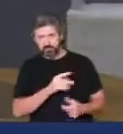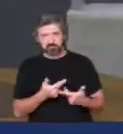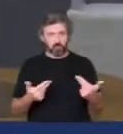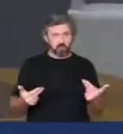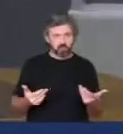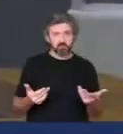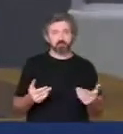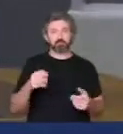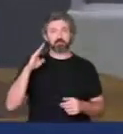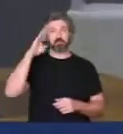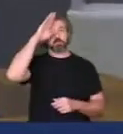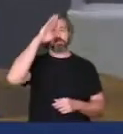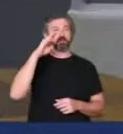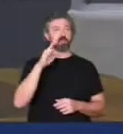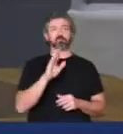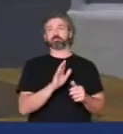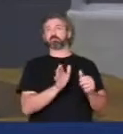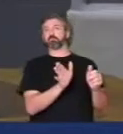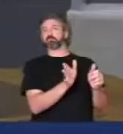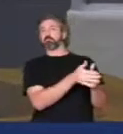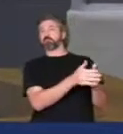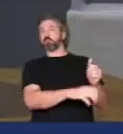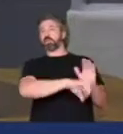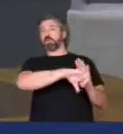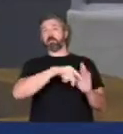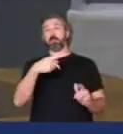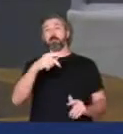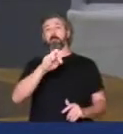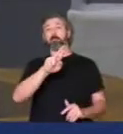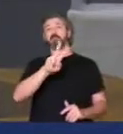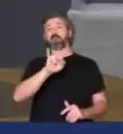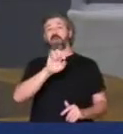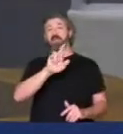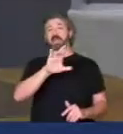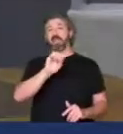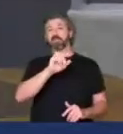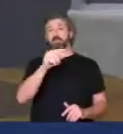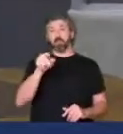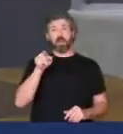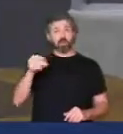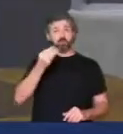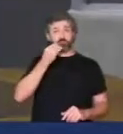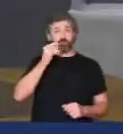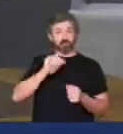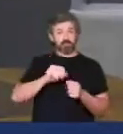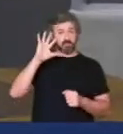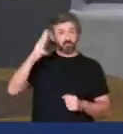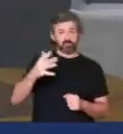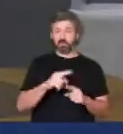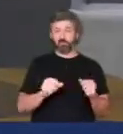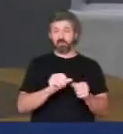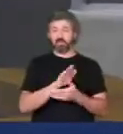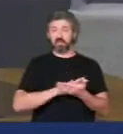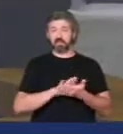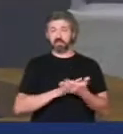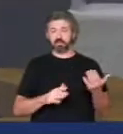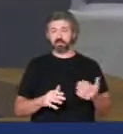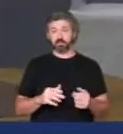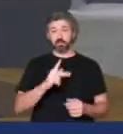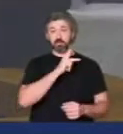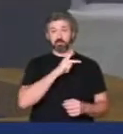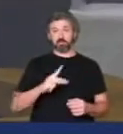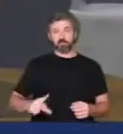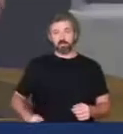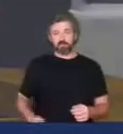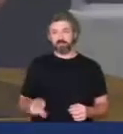presidente Bolsonaro prevaricou porque ele podia ter tomado providências e ele não tomou eu vou repetir o presidente